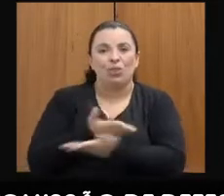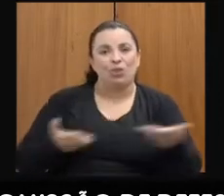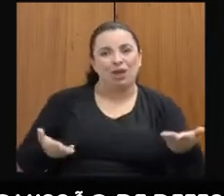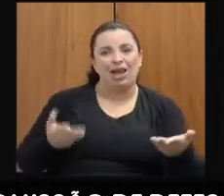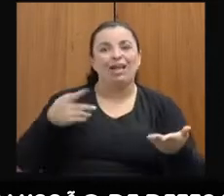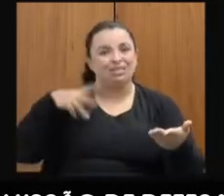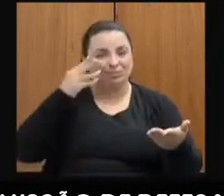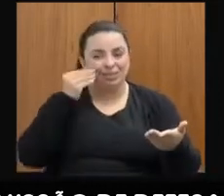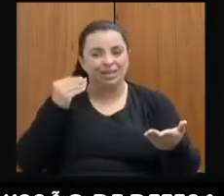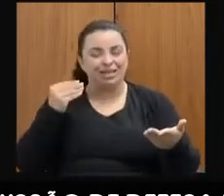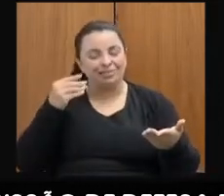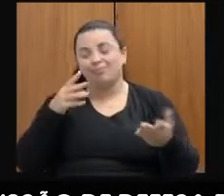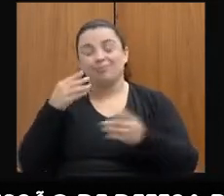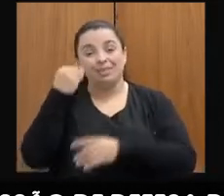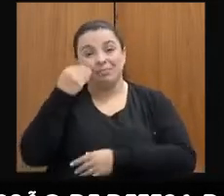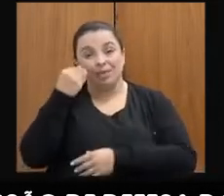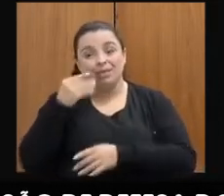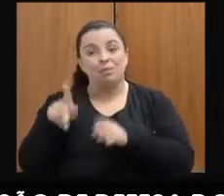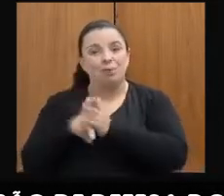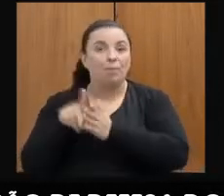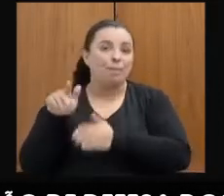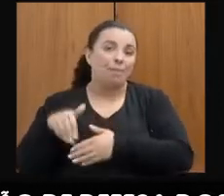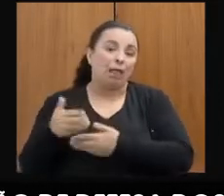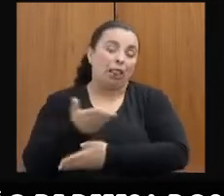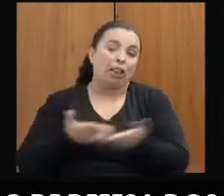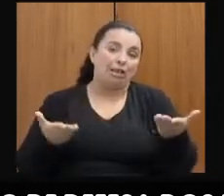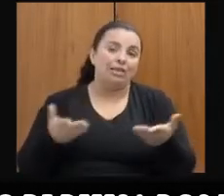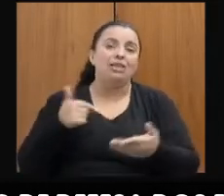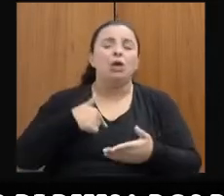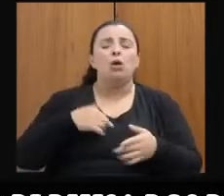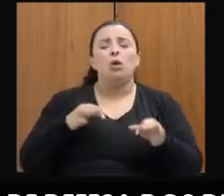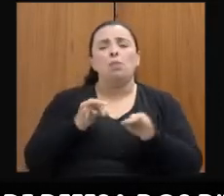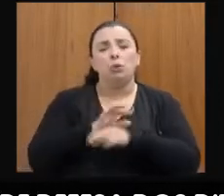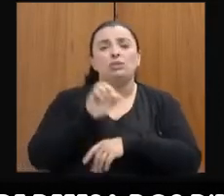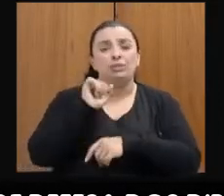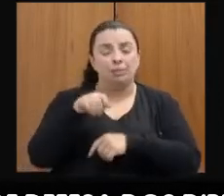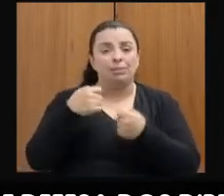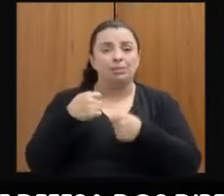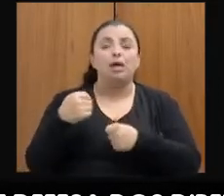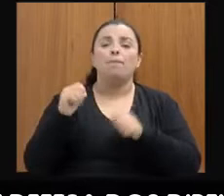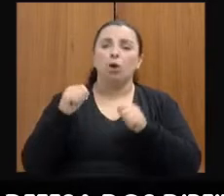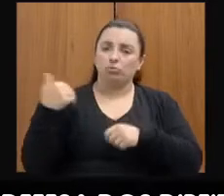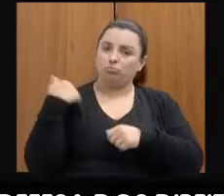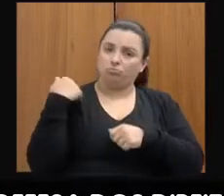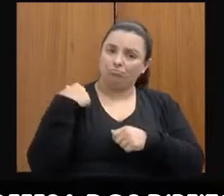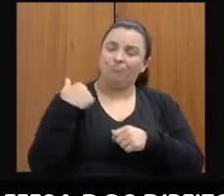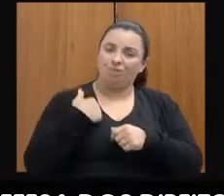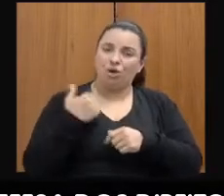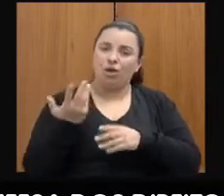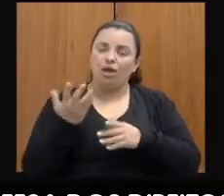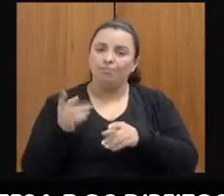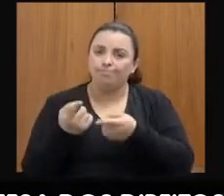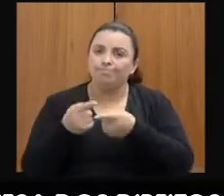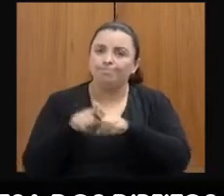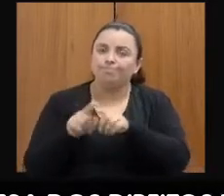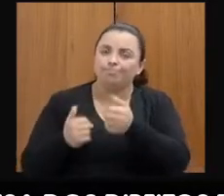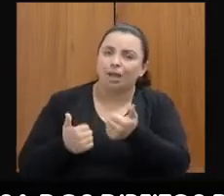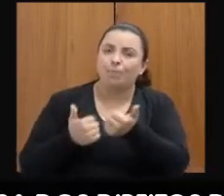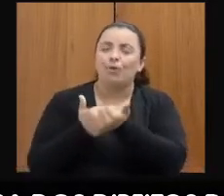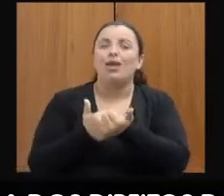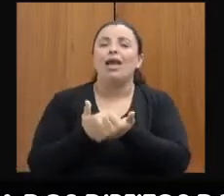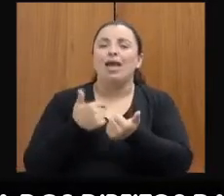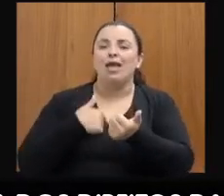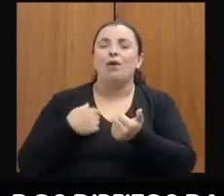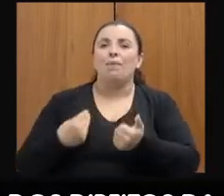Então, mais uma vez, estou à disposição, precisando, contem comigo. Sou do município, mas faço parte dessa rede com muito